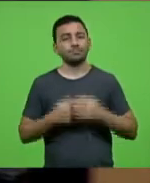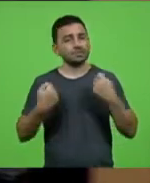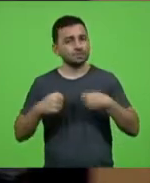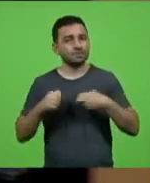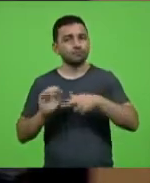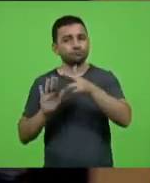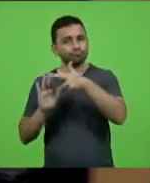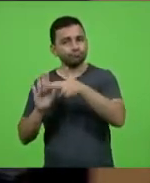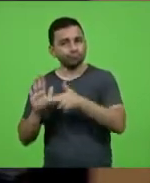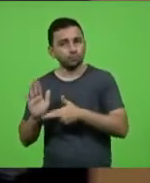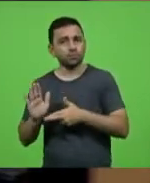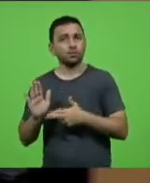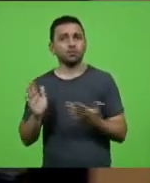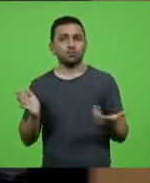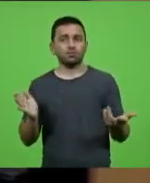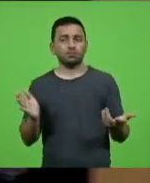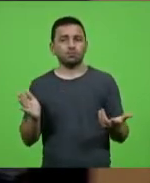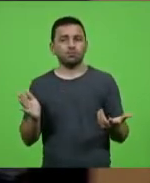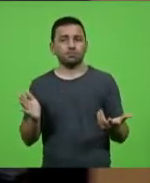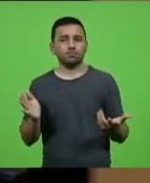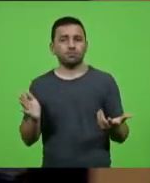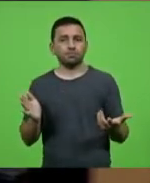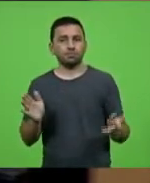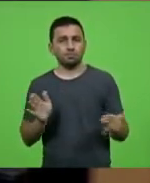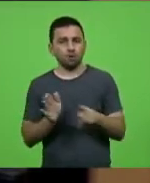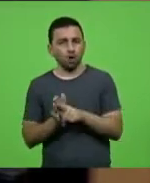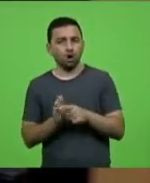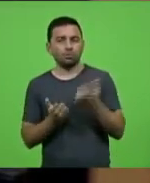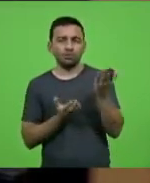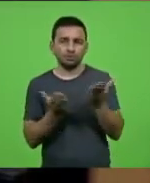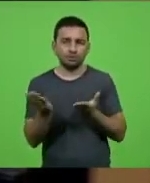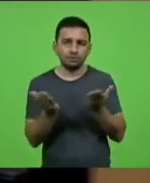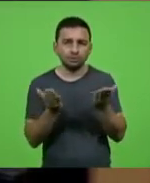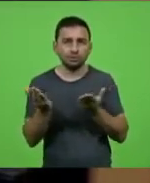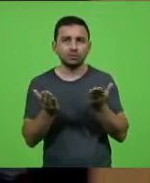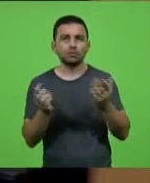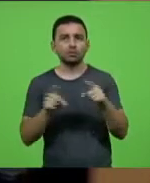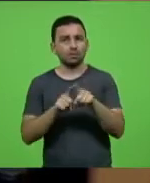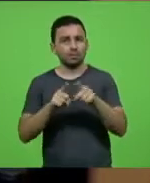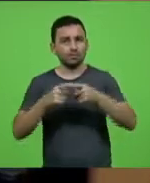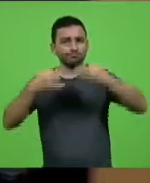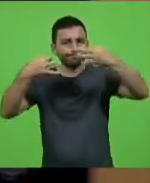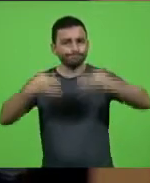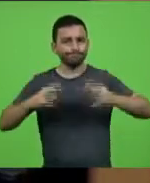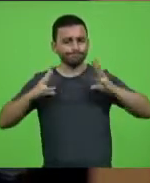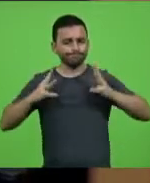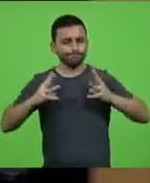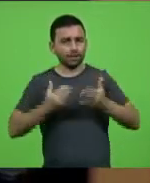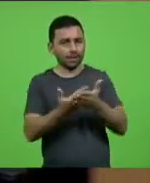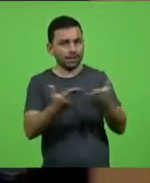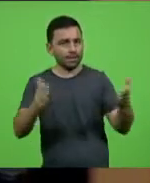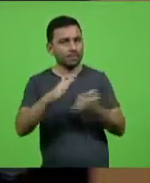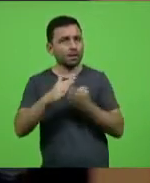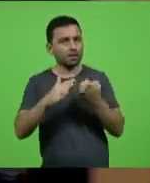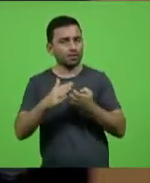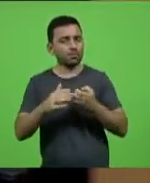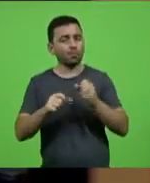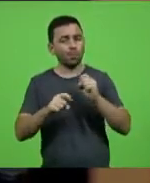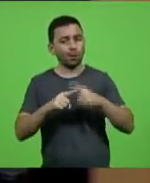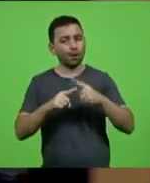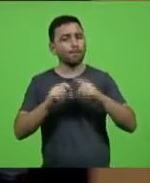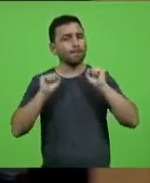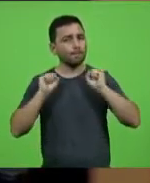com as normas de licitação e da idoneidade das empresas para evitar qualquer problema.